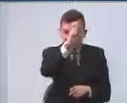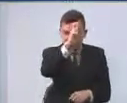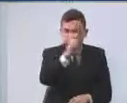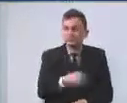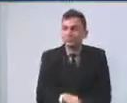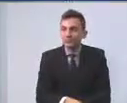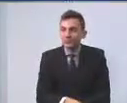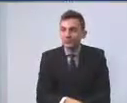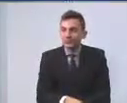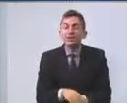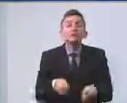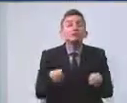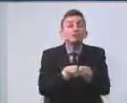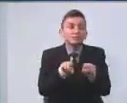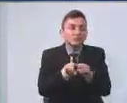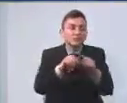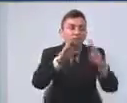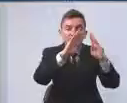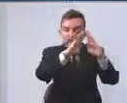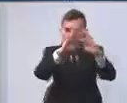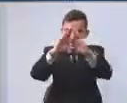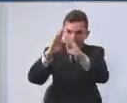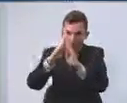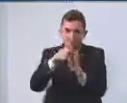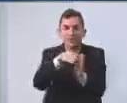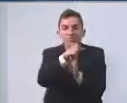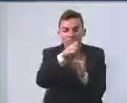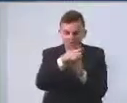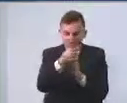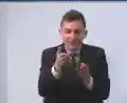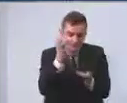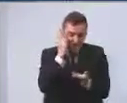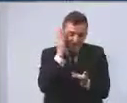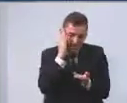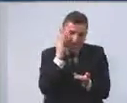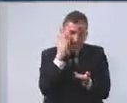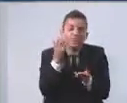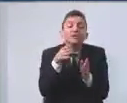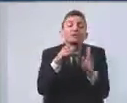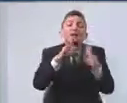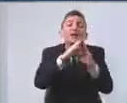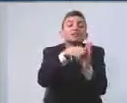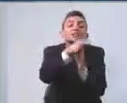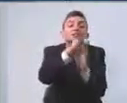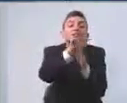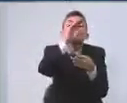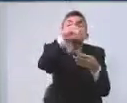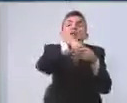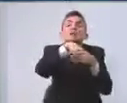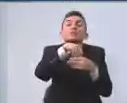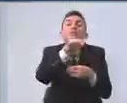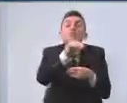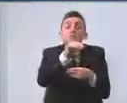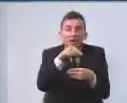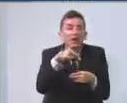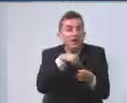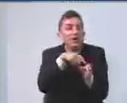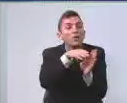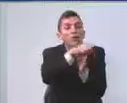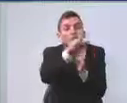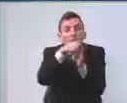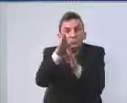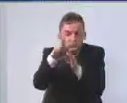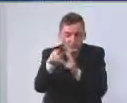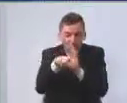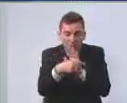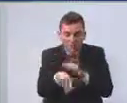da Casa dos Conselhos, que, como o próprio nome diz, é uma casa que abriga os nossos Conselhos